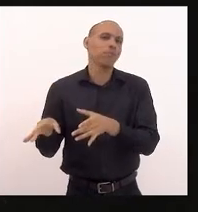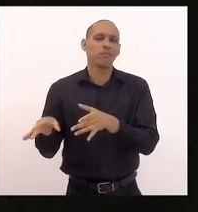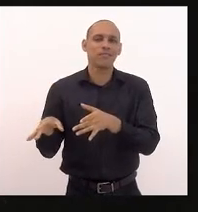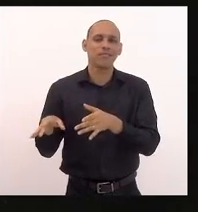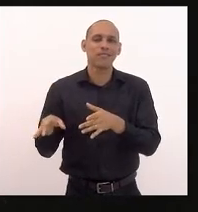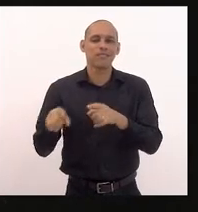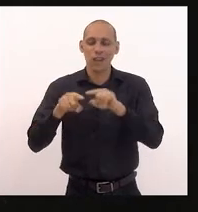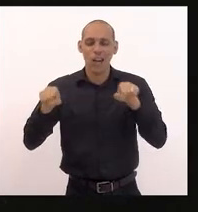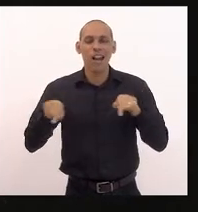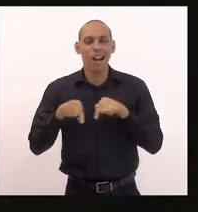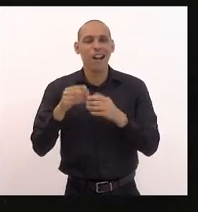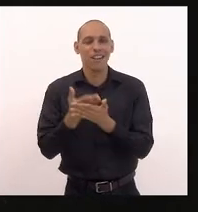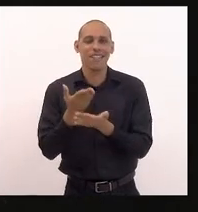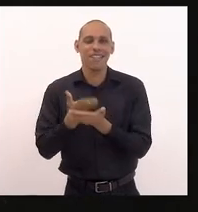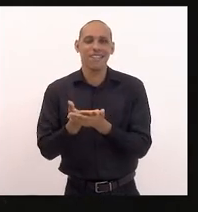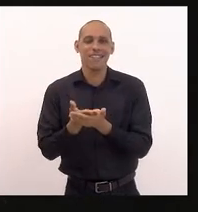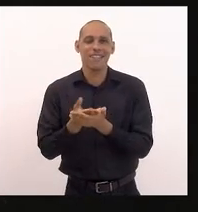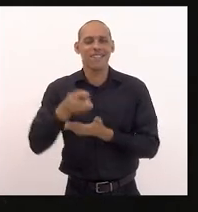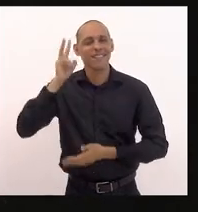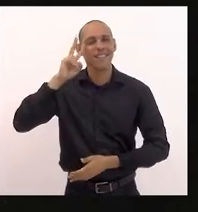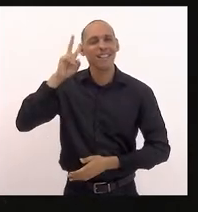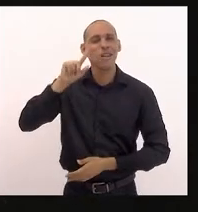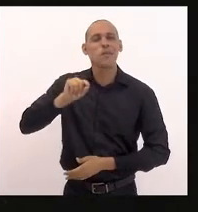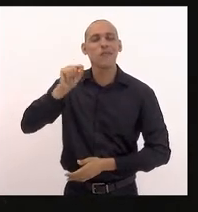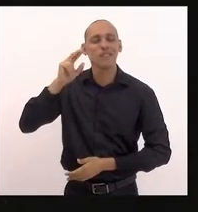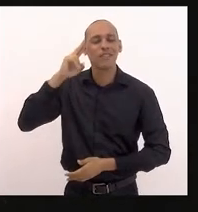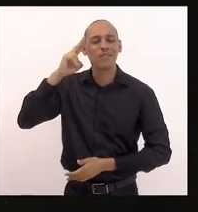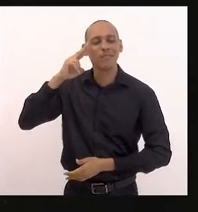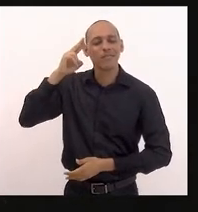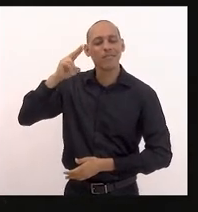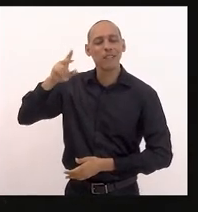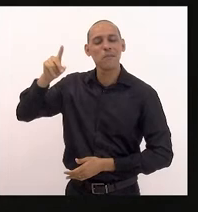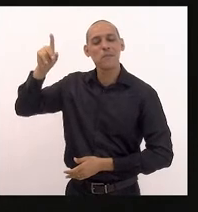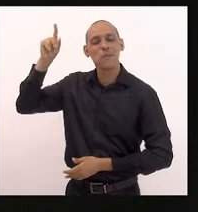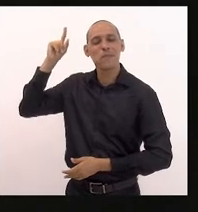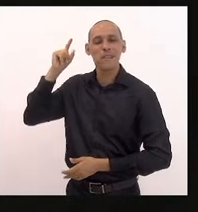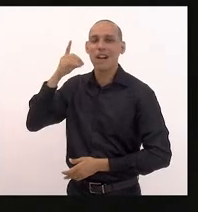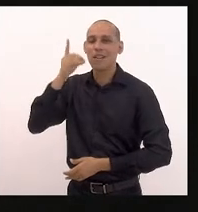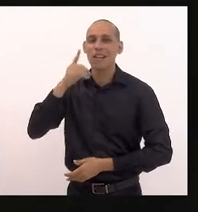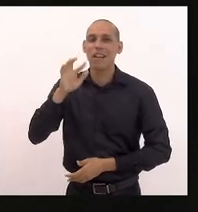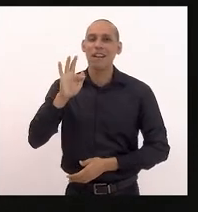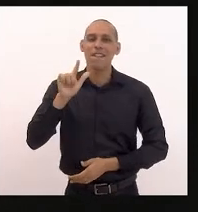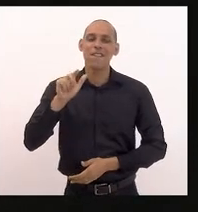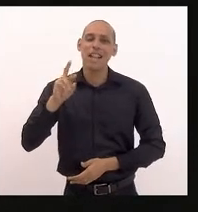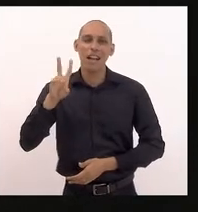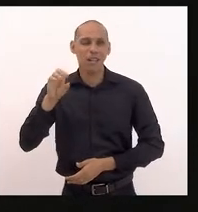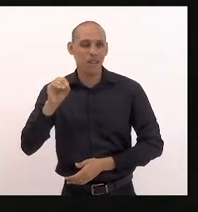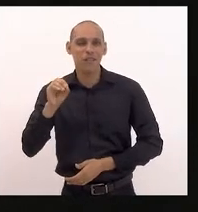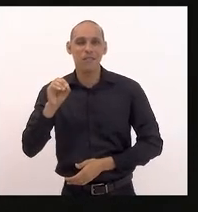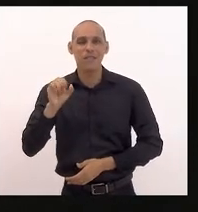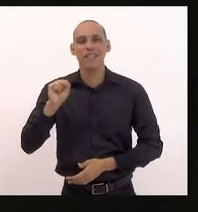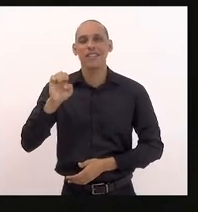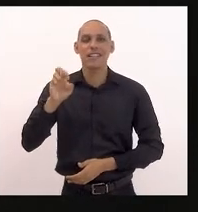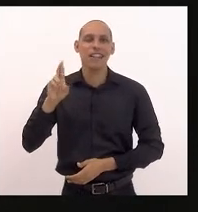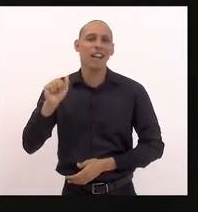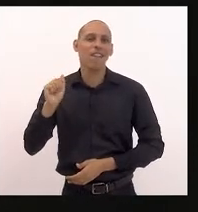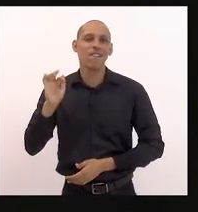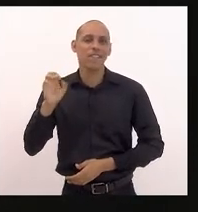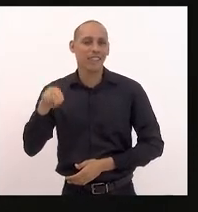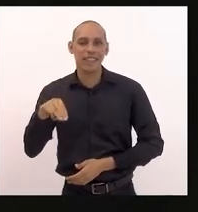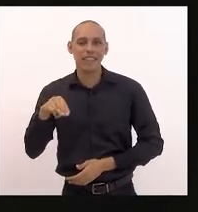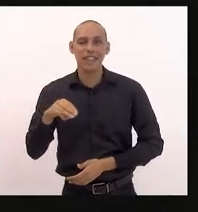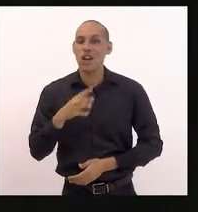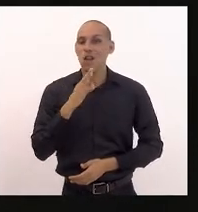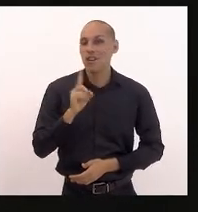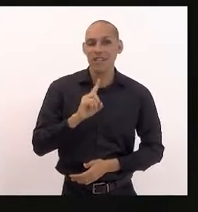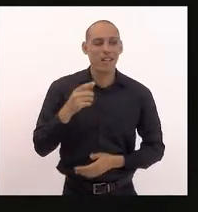lembrando aqui do velho sonho deputado Flávio Serafini não conhece essa música que dizia minha linda